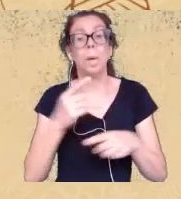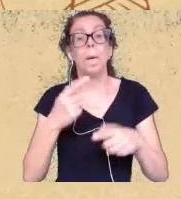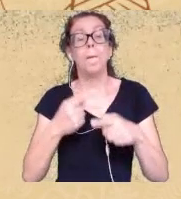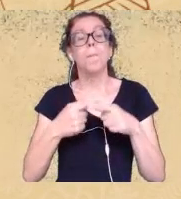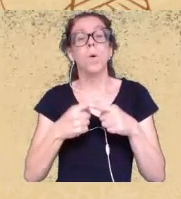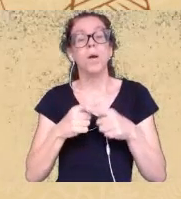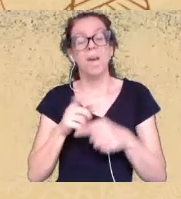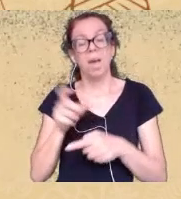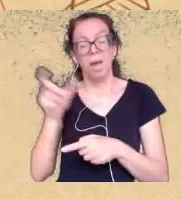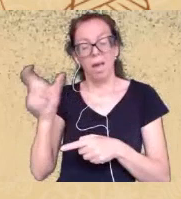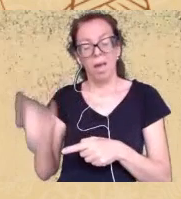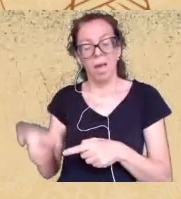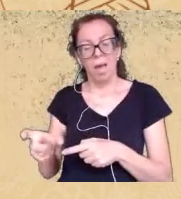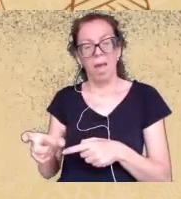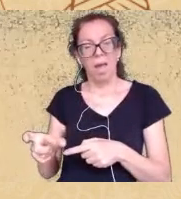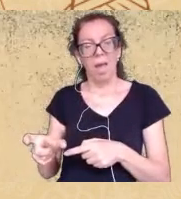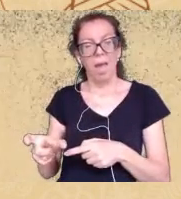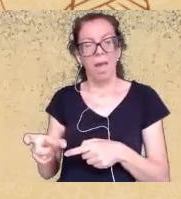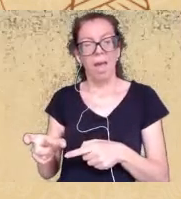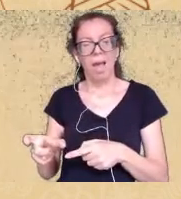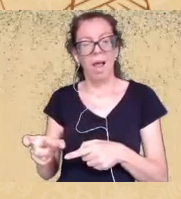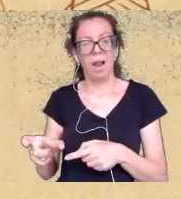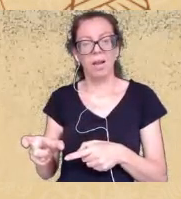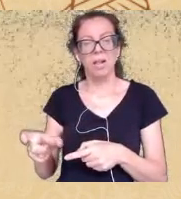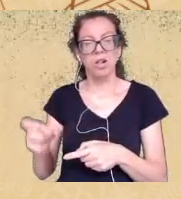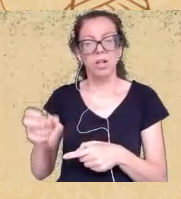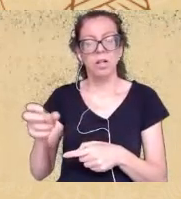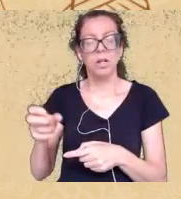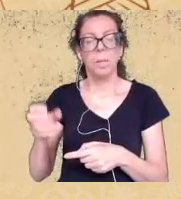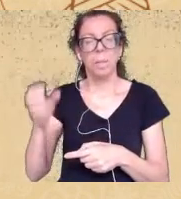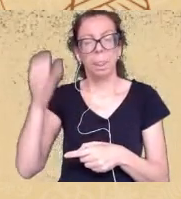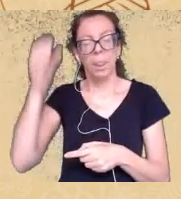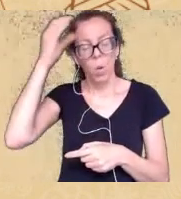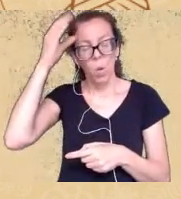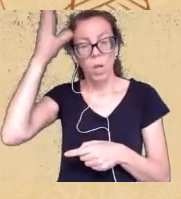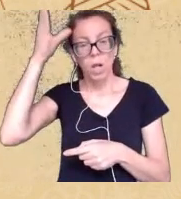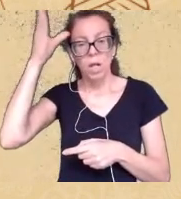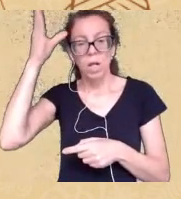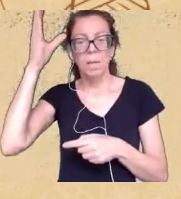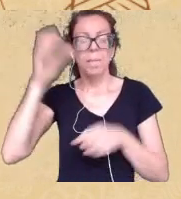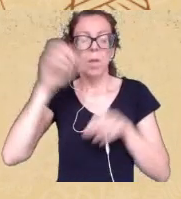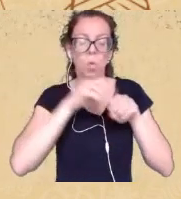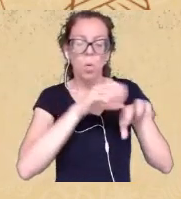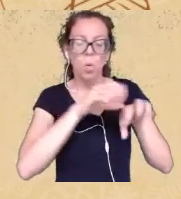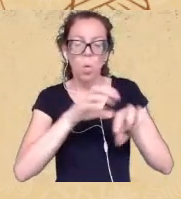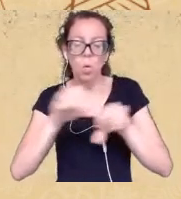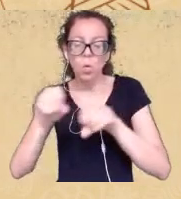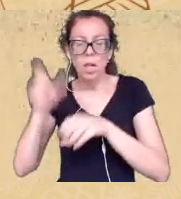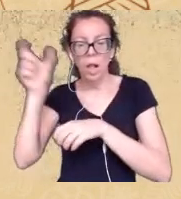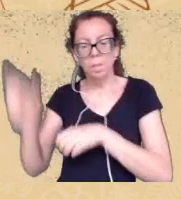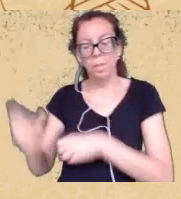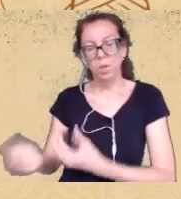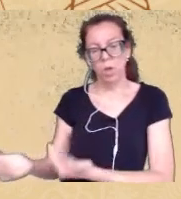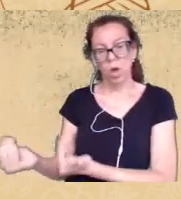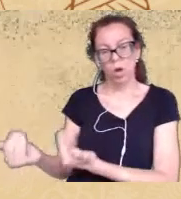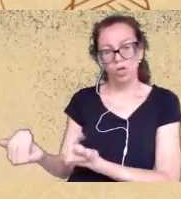conhecimento que aqueles que estão chegando precisam para se fortalecer então já tenho natureza já tenho pessoas